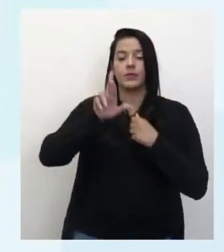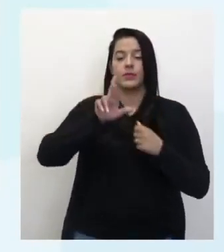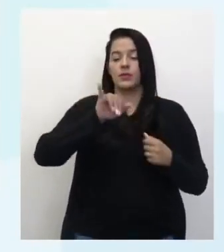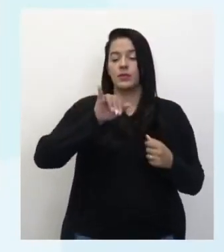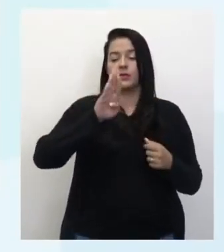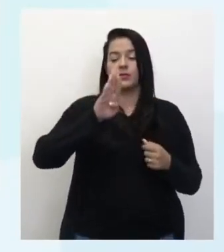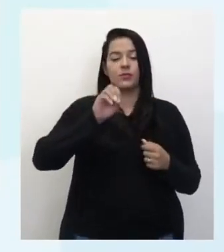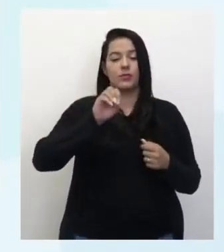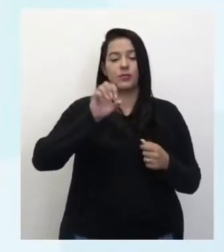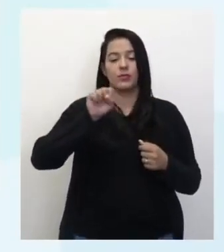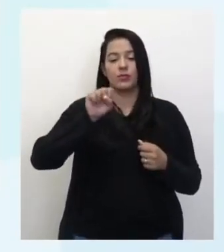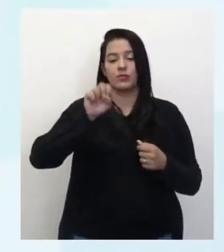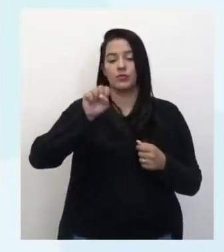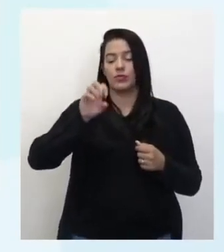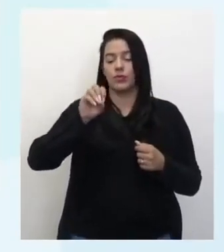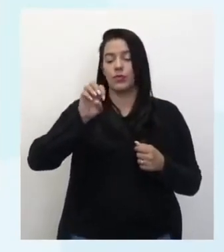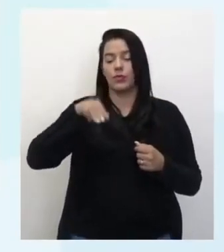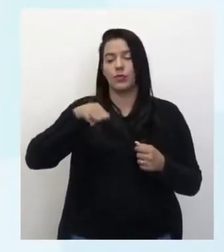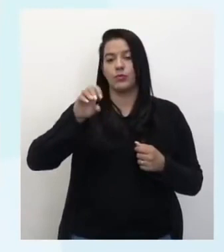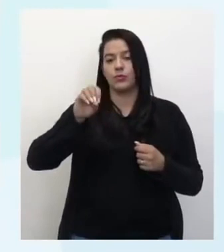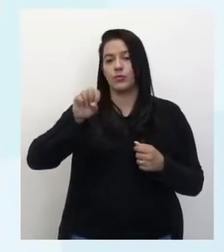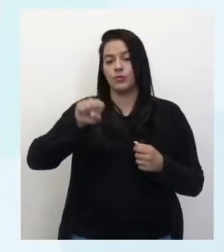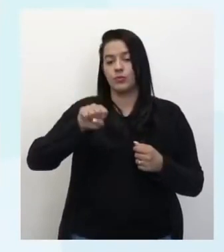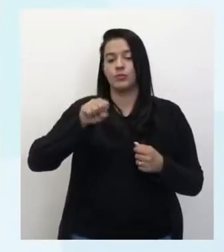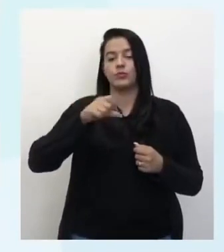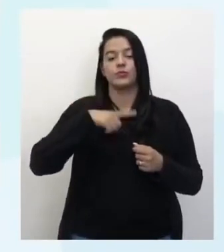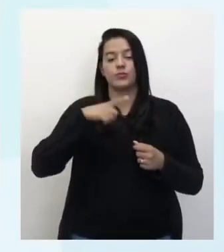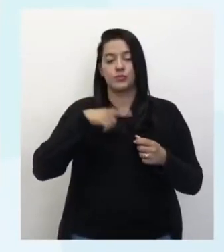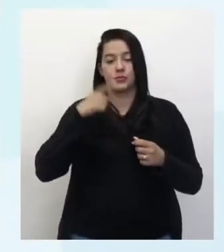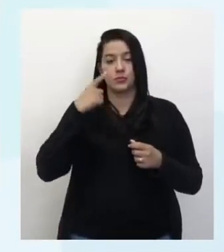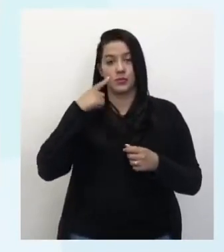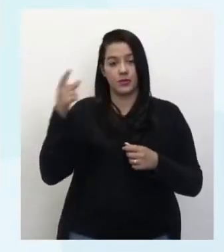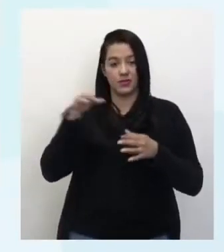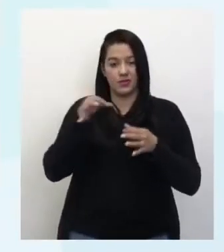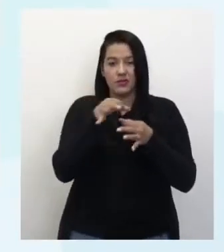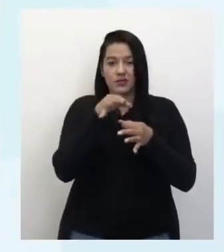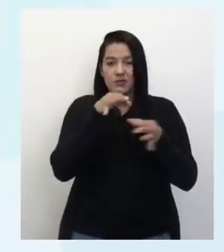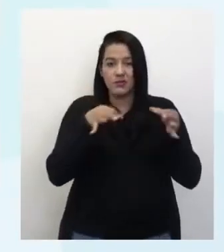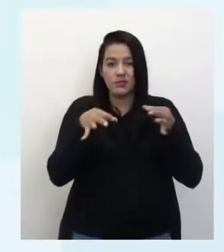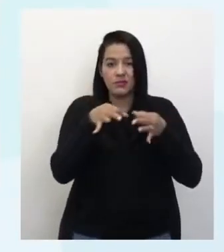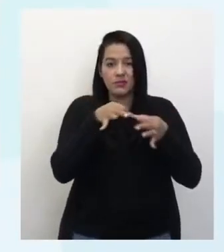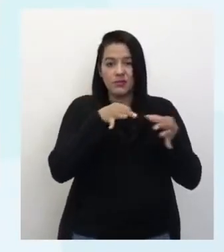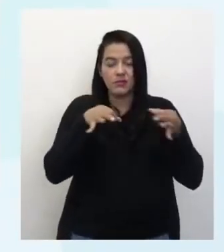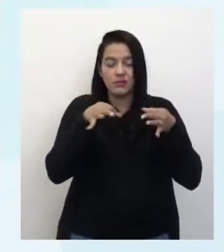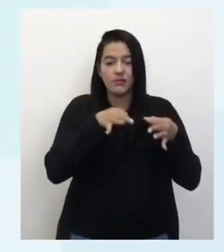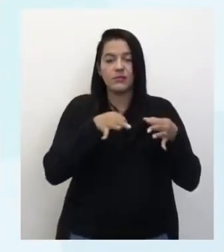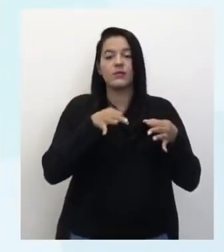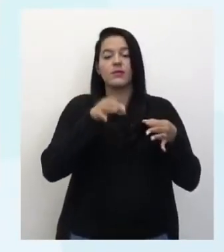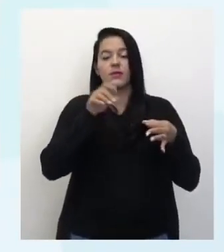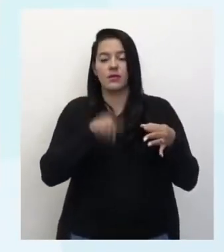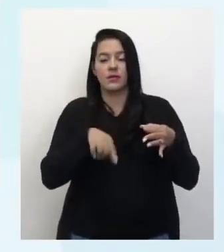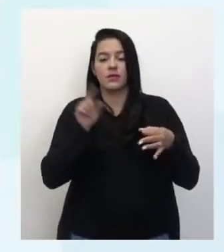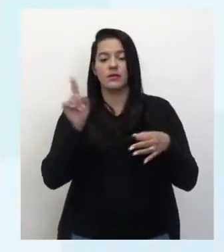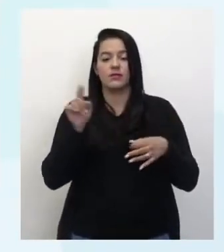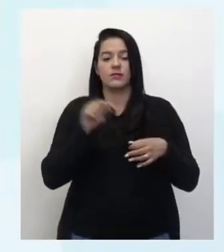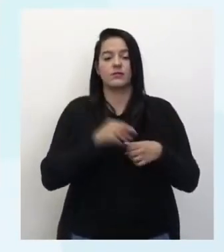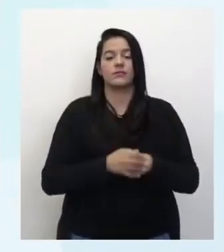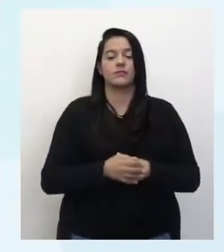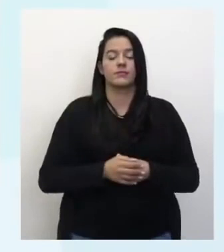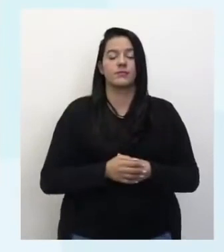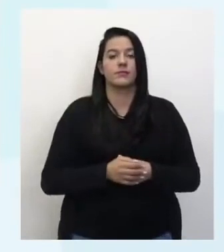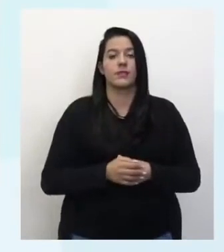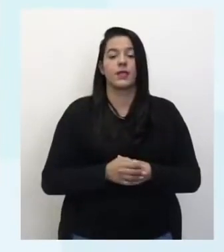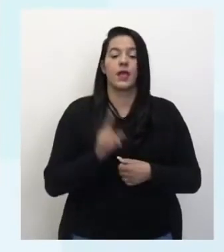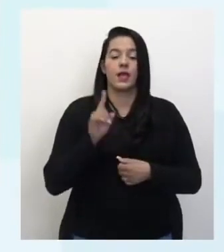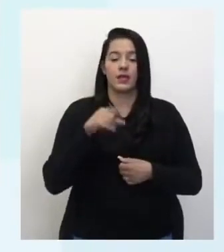como se fosse um órgãozinho. Tá bom? A gente chama de organela. Então, o procarionte vai ter basicamente essa organela aí, que é o ribossomo. E aí, ela